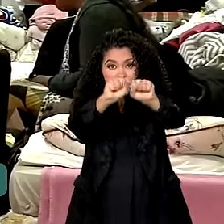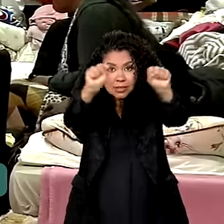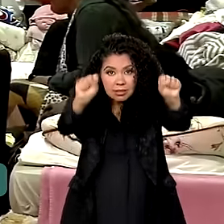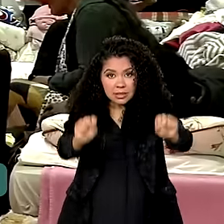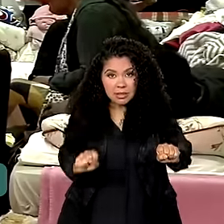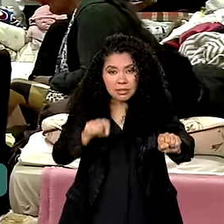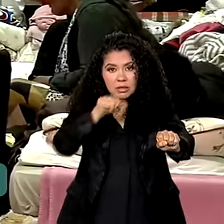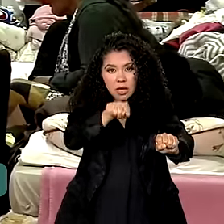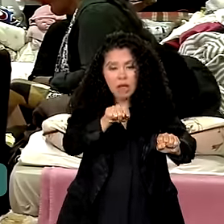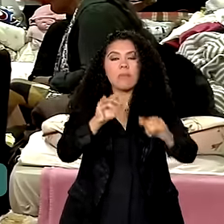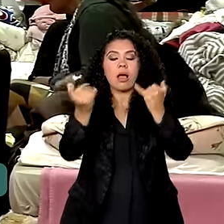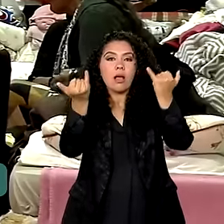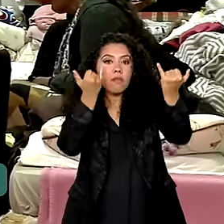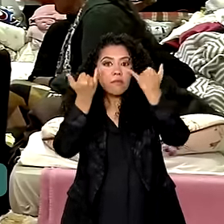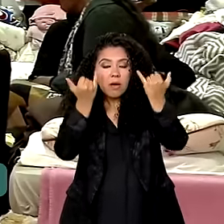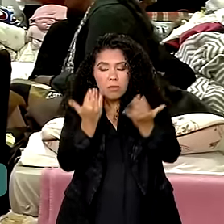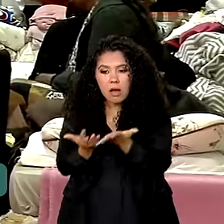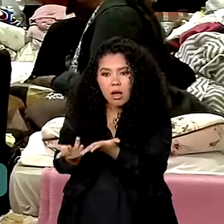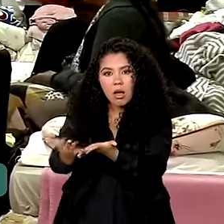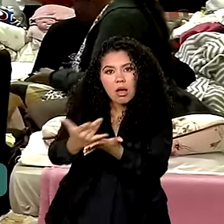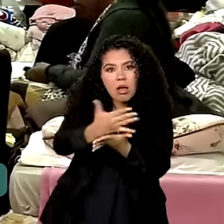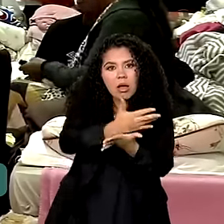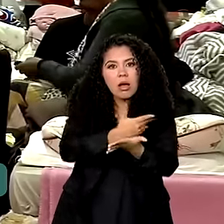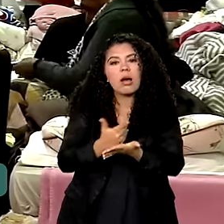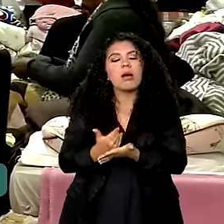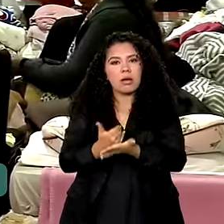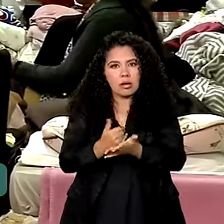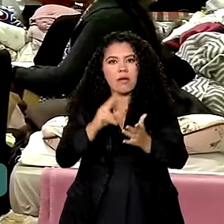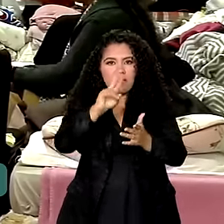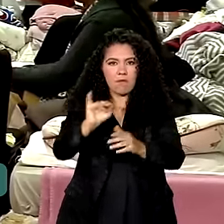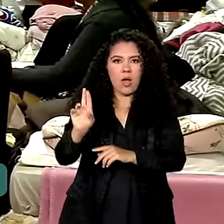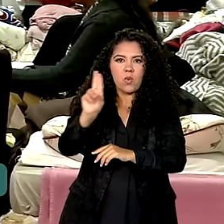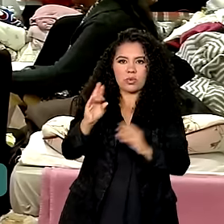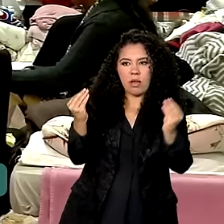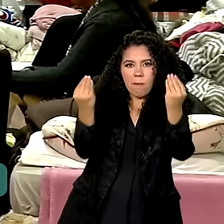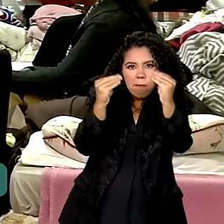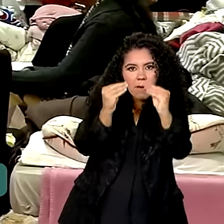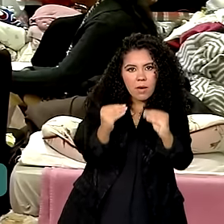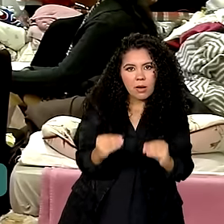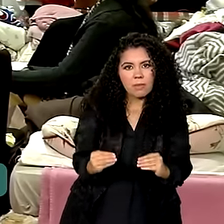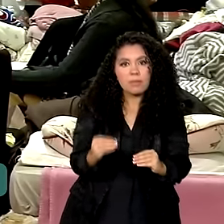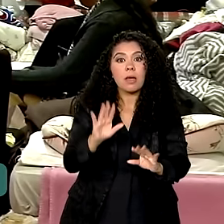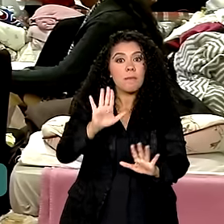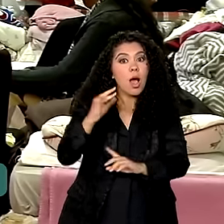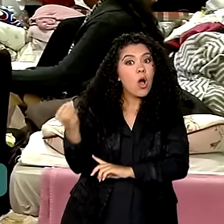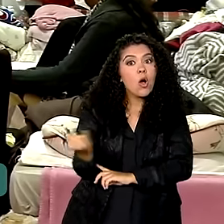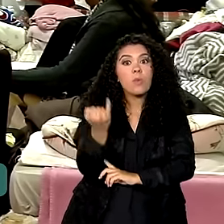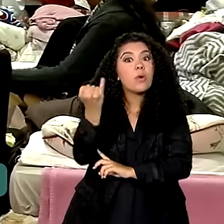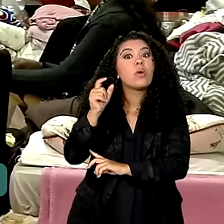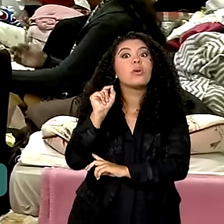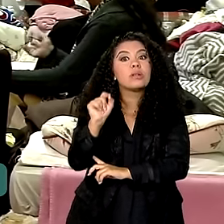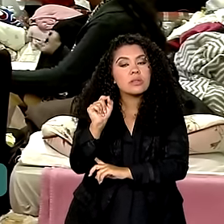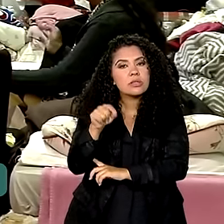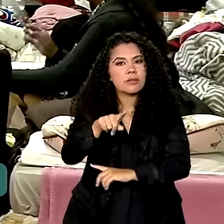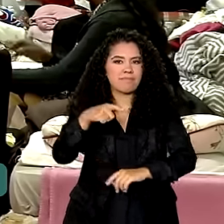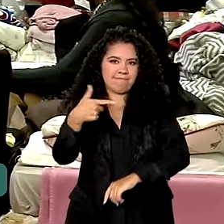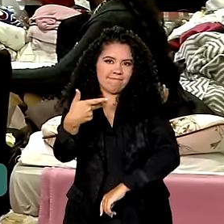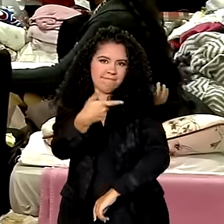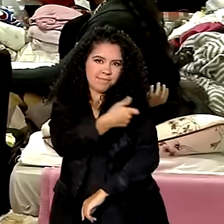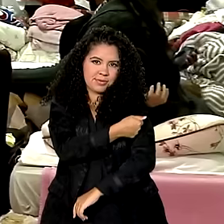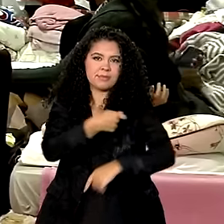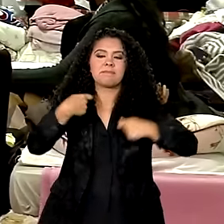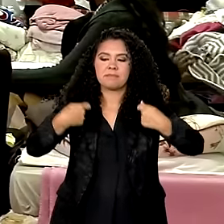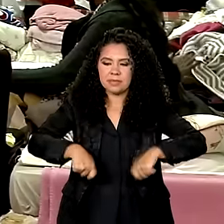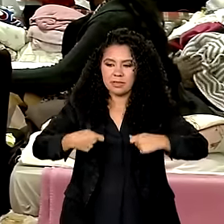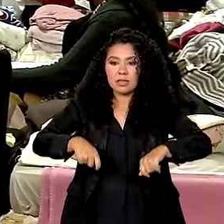a coleta de dados simplificada vai ser utilizada. O importante é se imunizar e